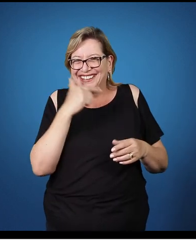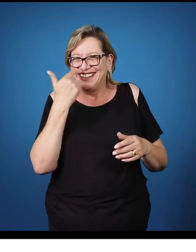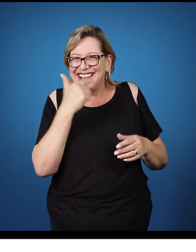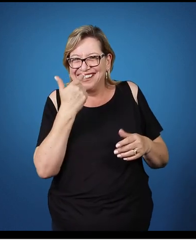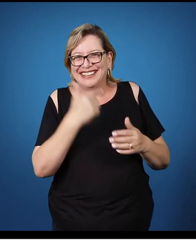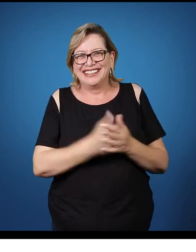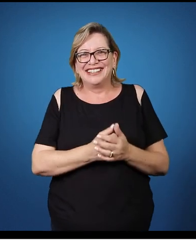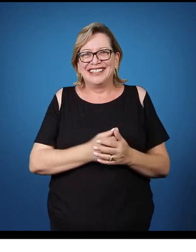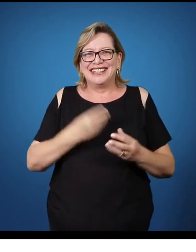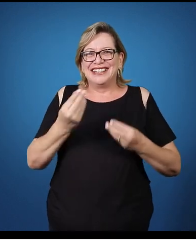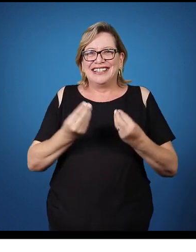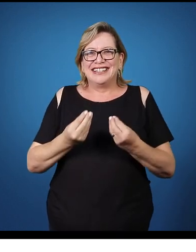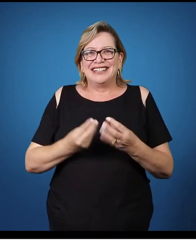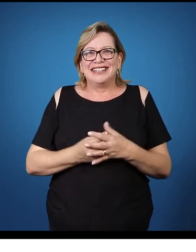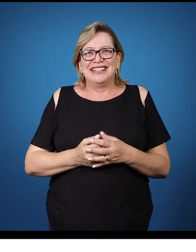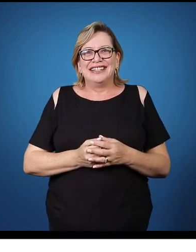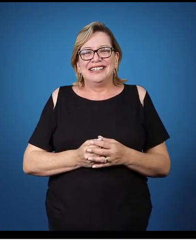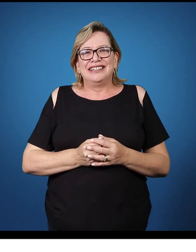Jesus!